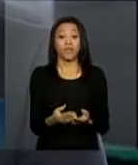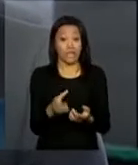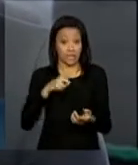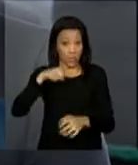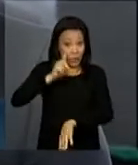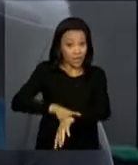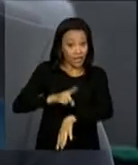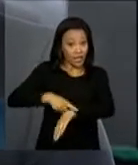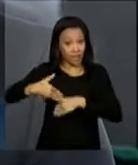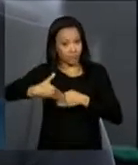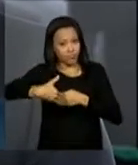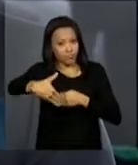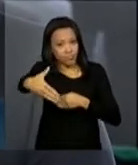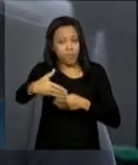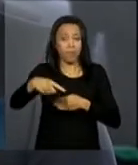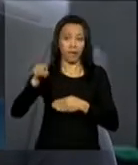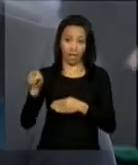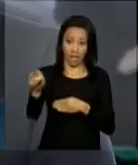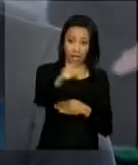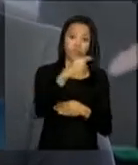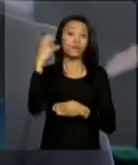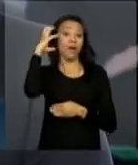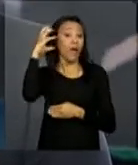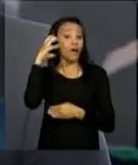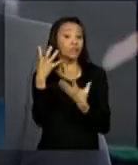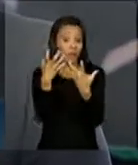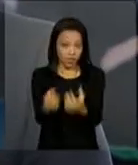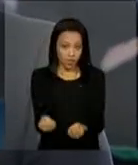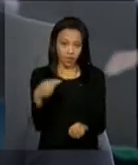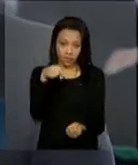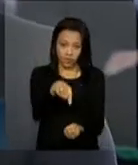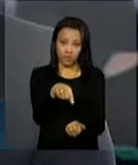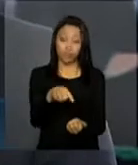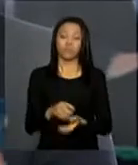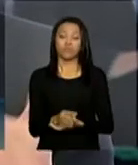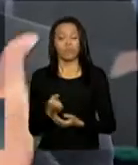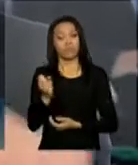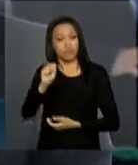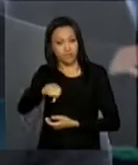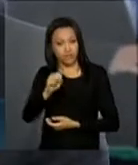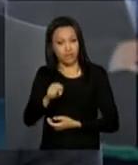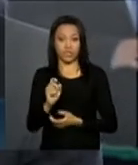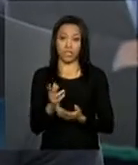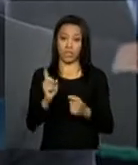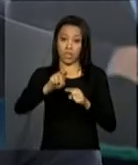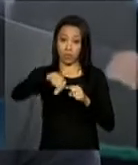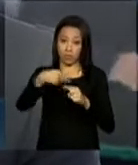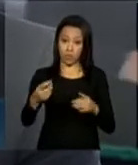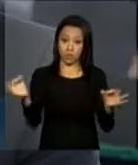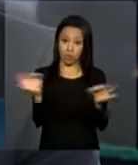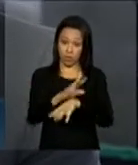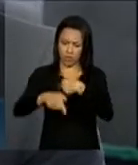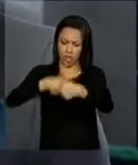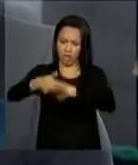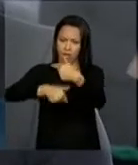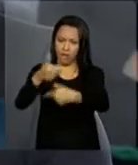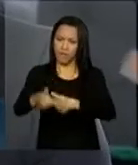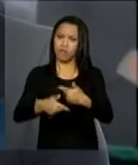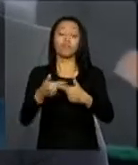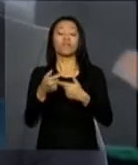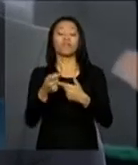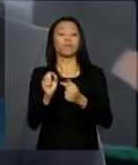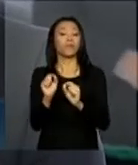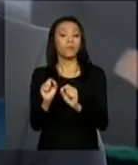prazo para que essas rádios façam a opção? É, com certeza, assim que a terminar todo o trabalho, para que tenha